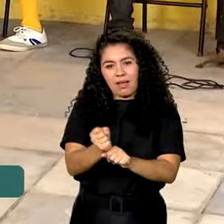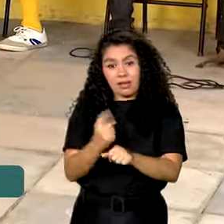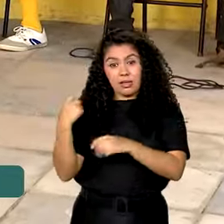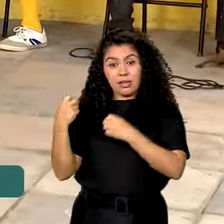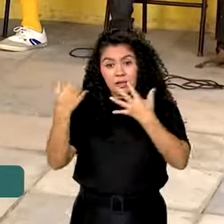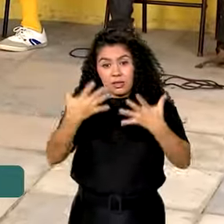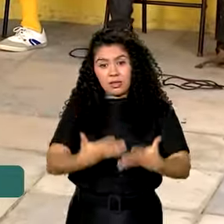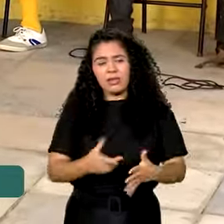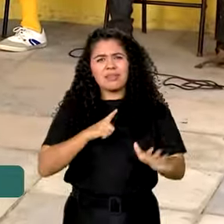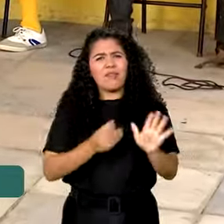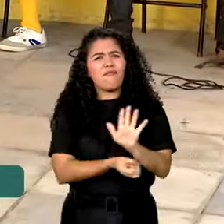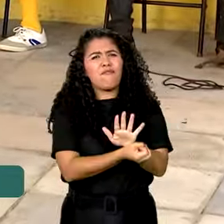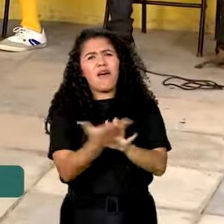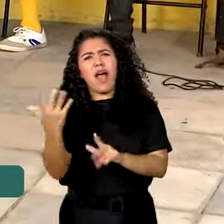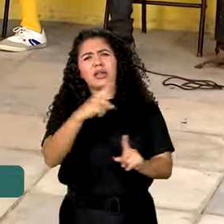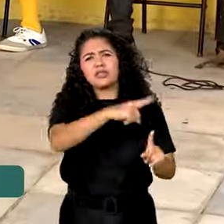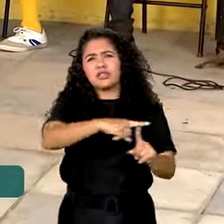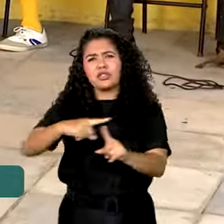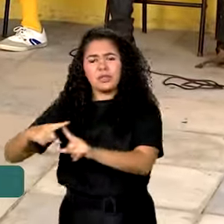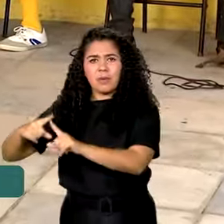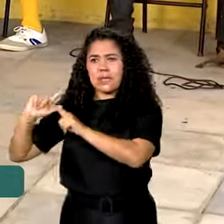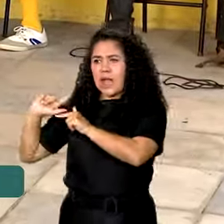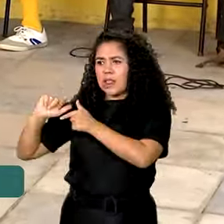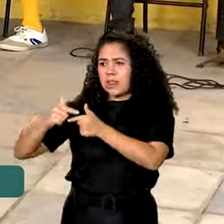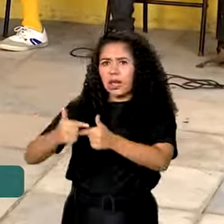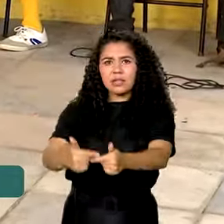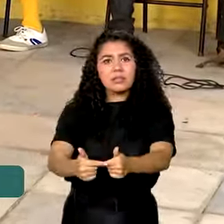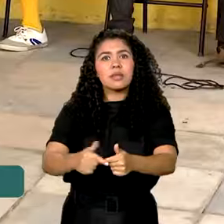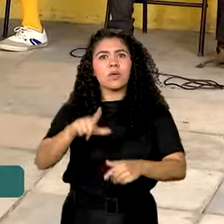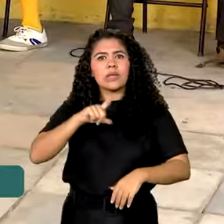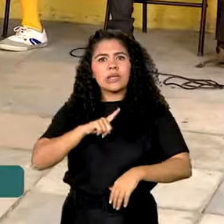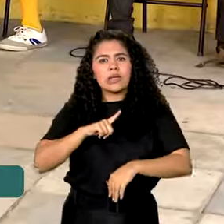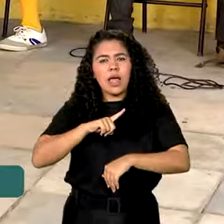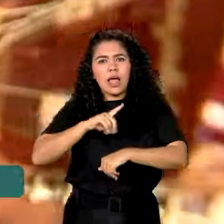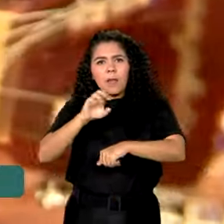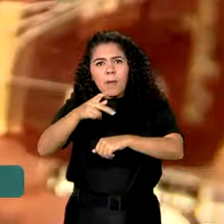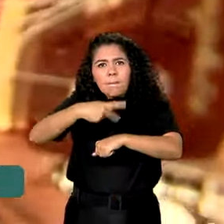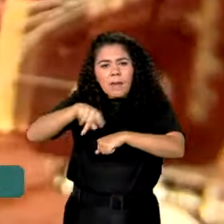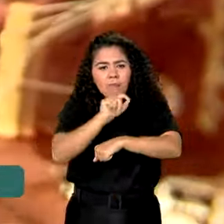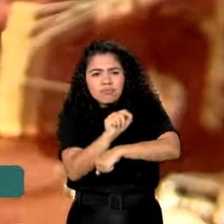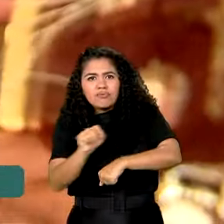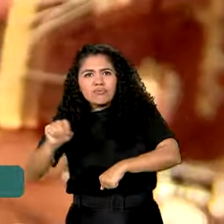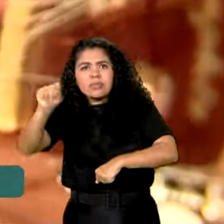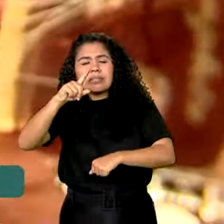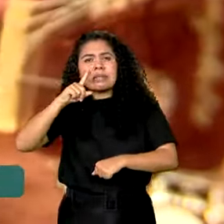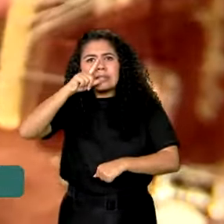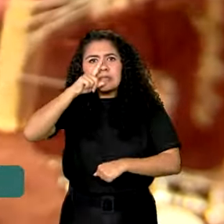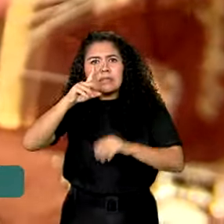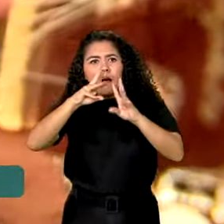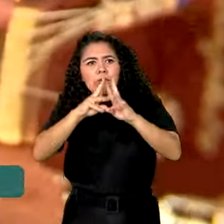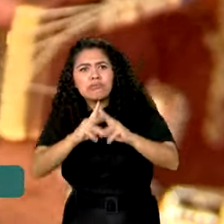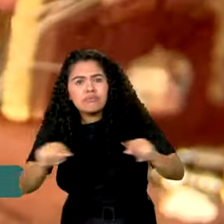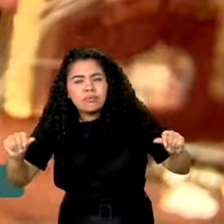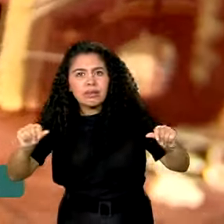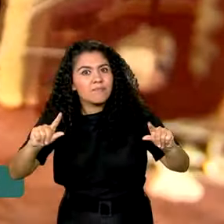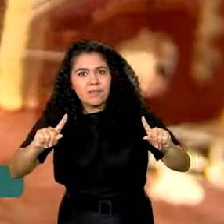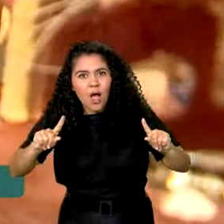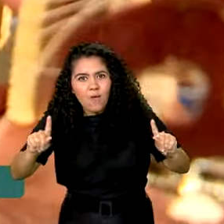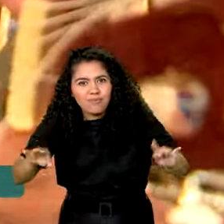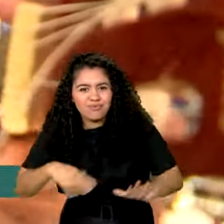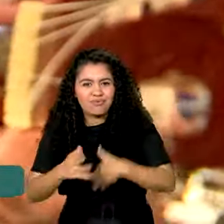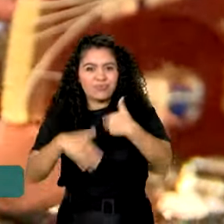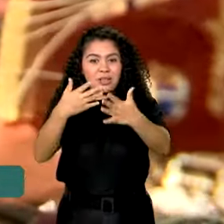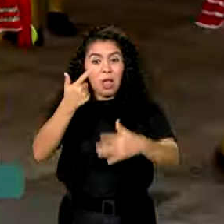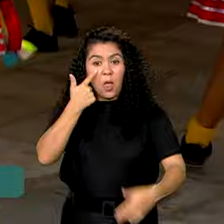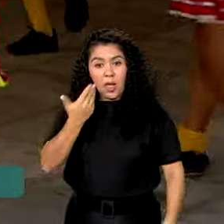várias tradições culturais do interior do país, que corriam o risco de desaparecer, se fortaleceram. Uma delas é o